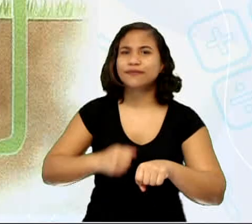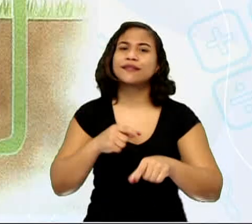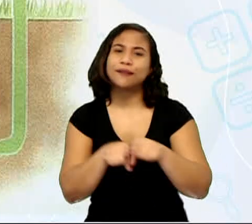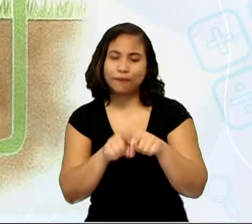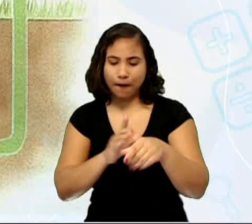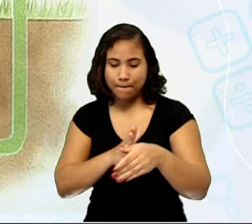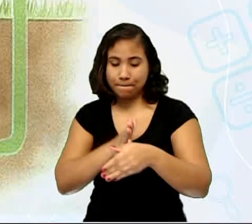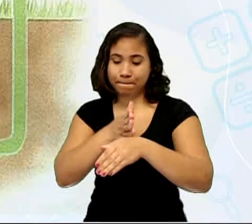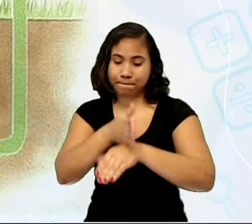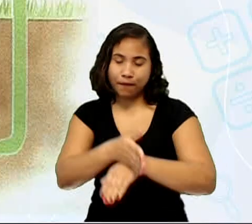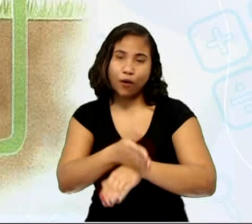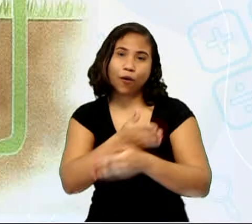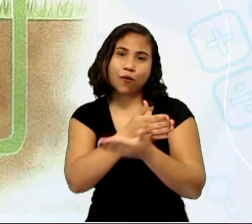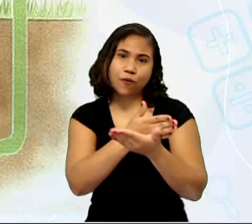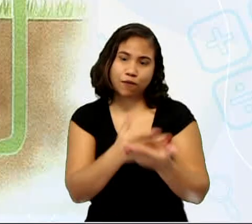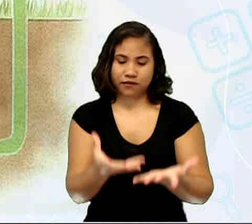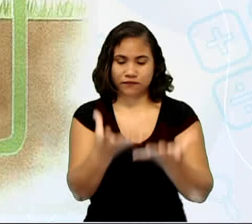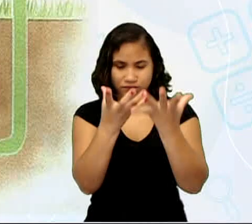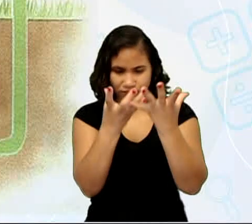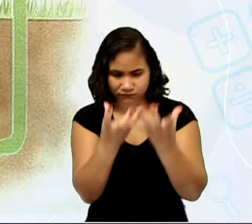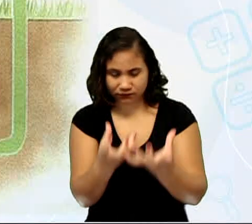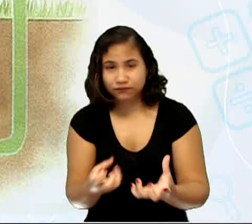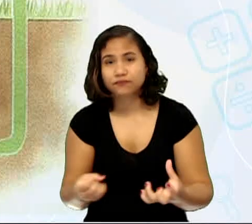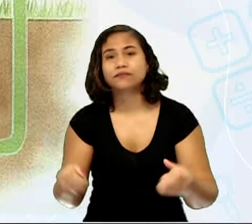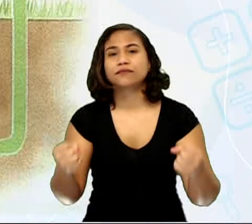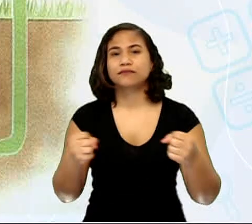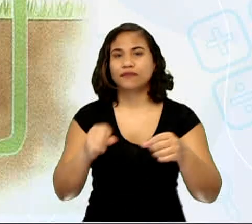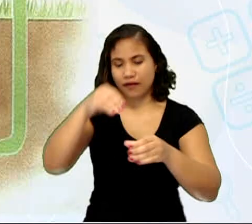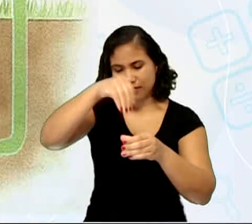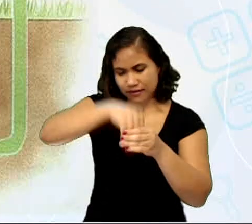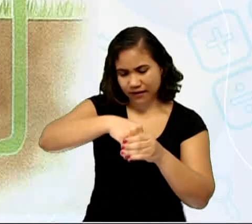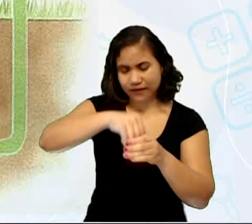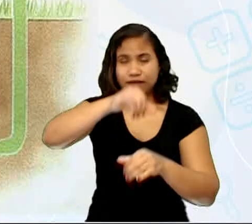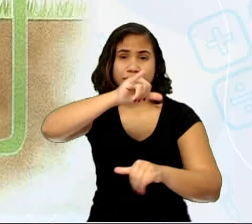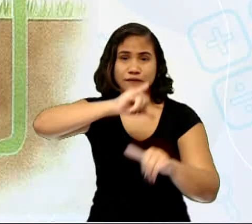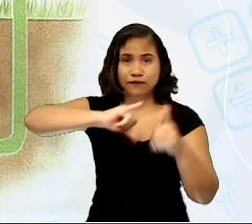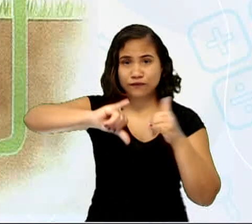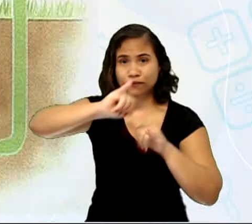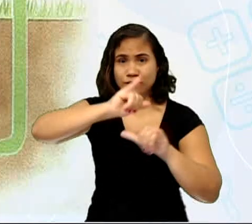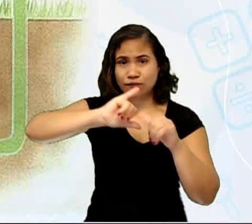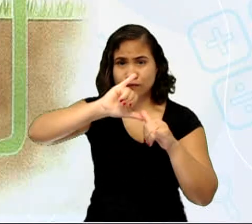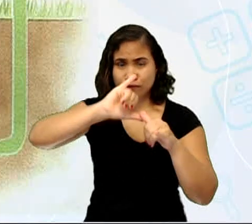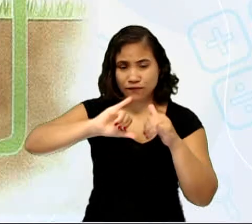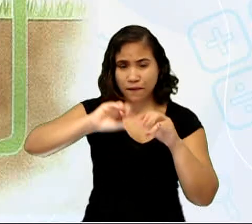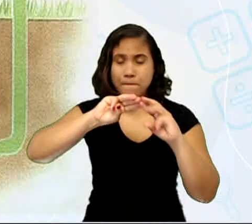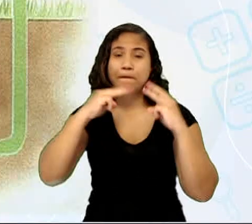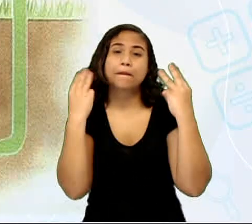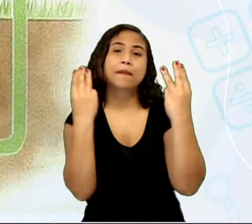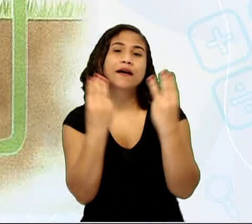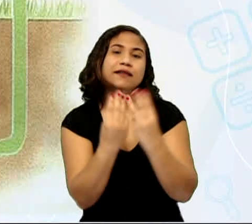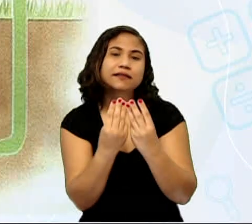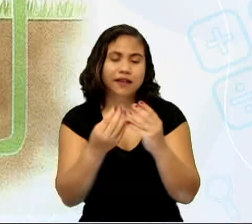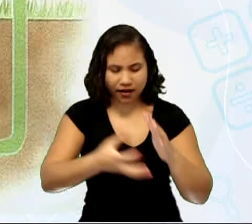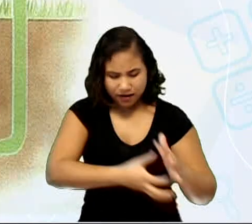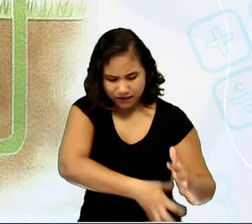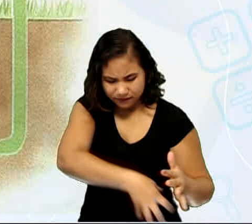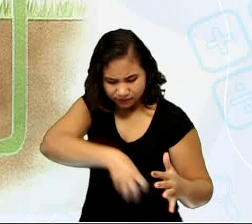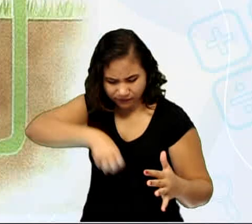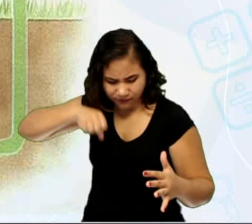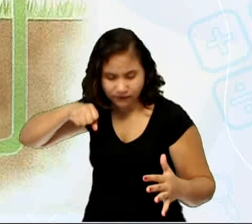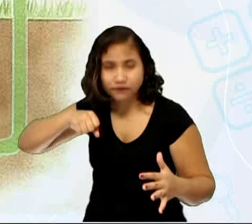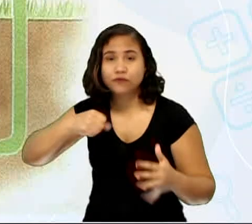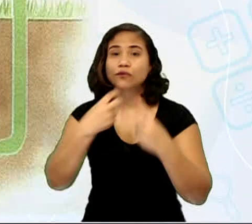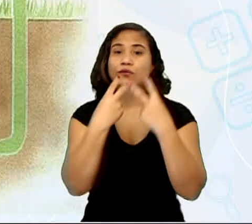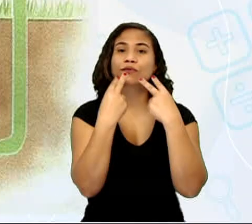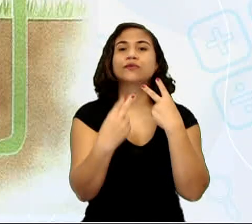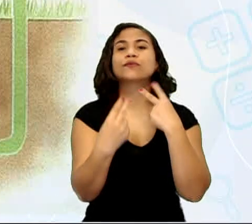decompositores. Esses organismos, ele pega essa matéria orgânica e retira nutrientes